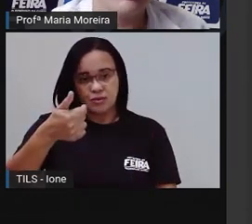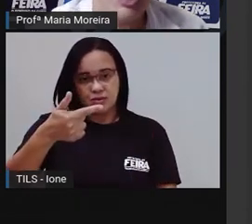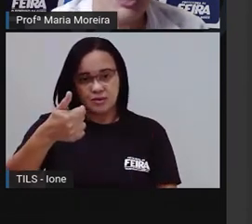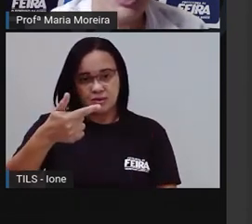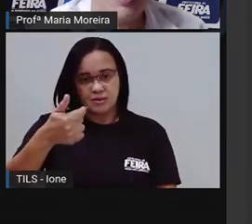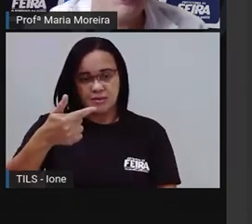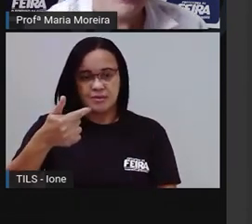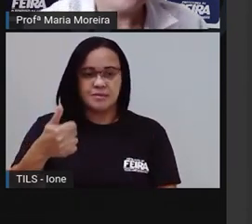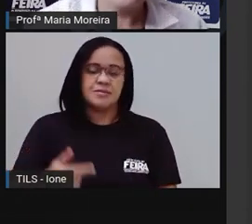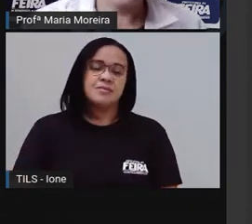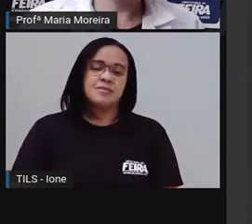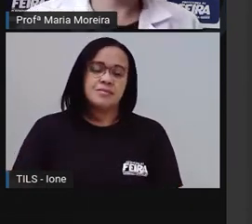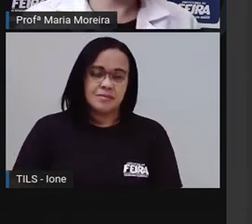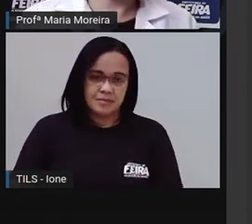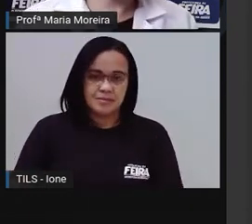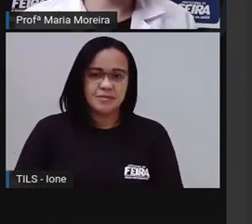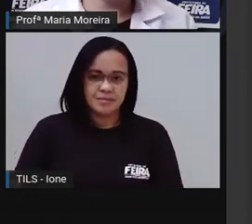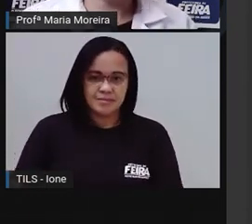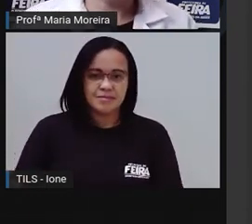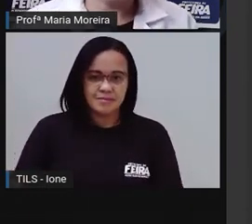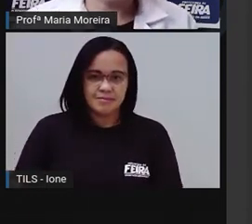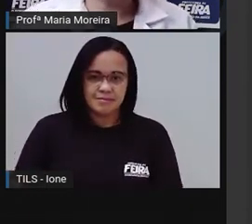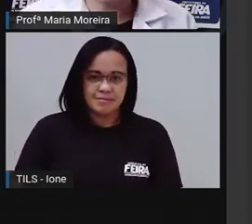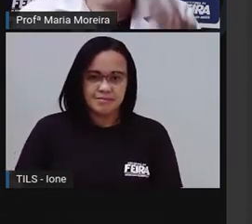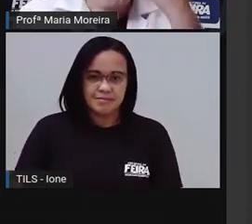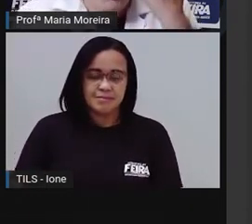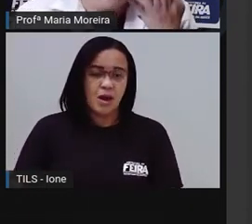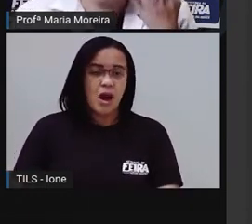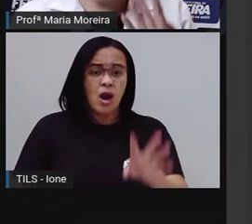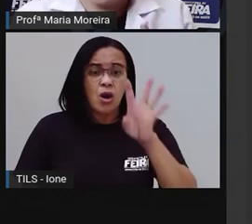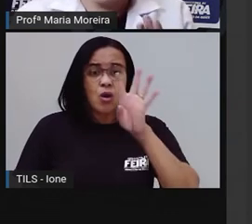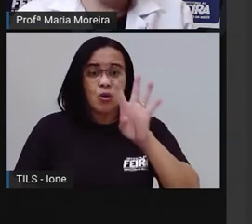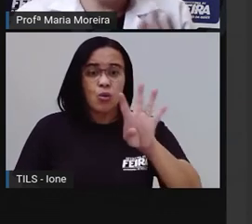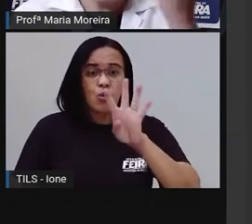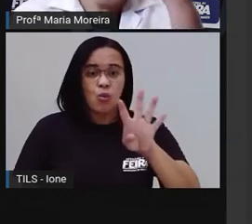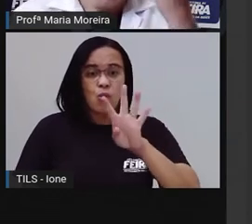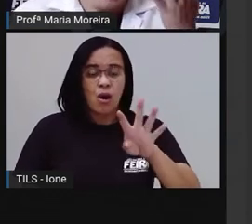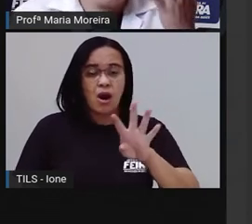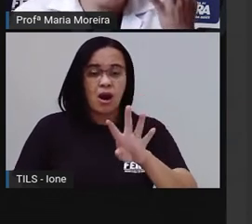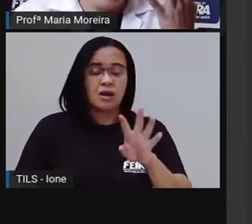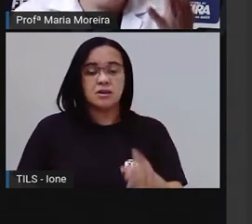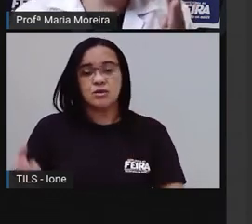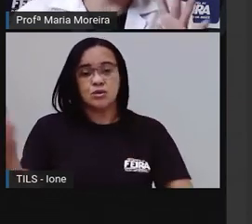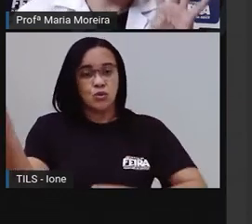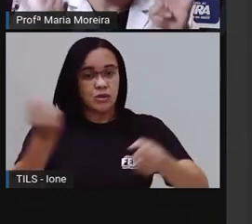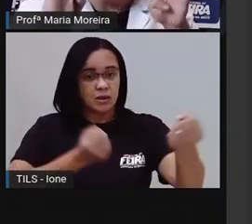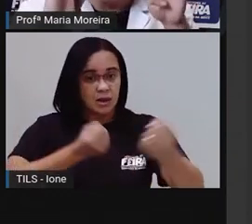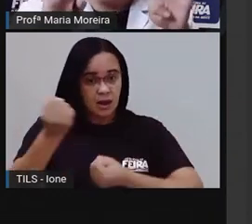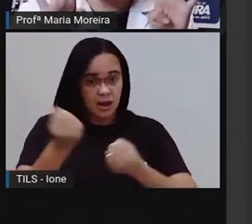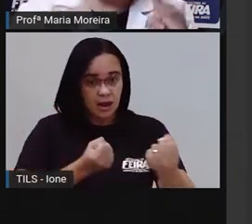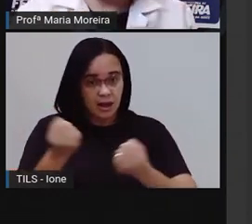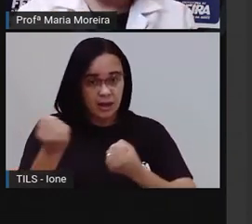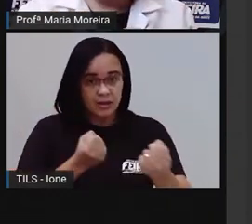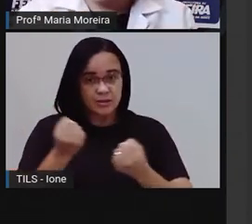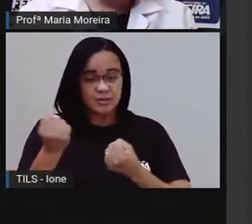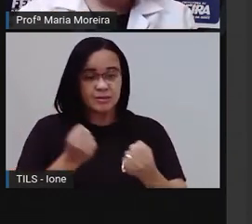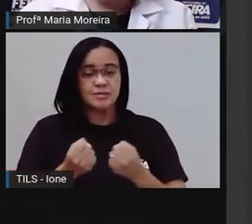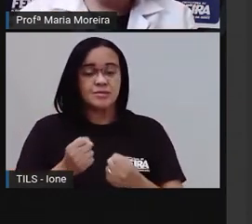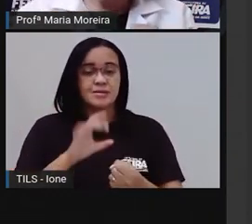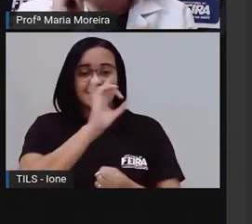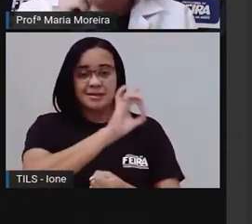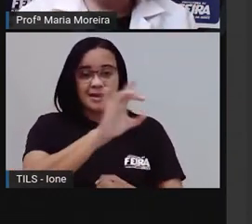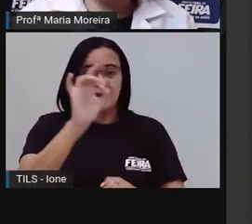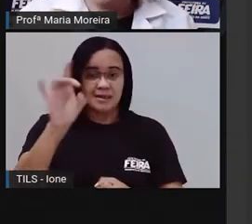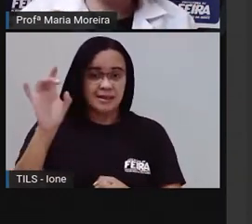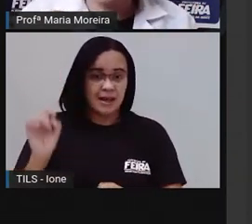A doze. E aí, eu tinha uma situação agora que são quatro carros. Quatro carros, ó, cada um com quatro